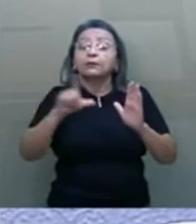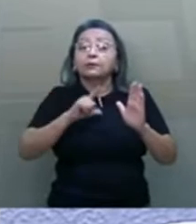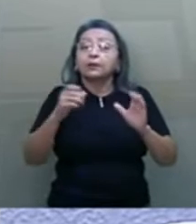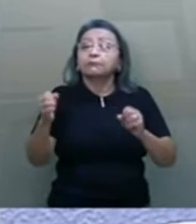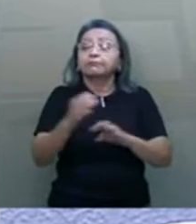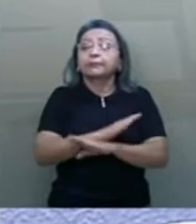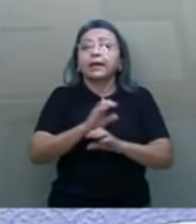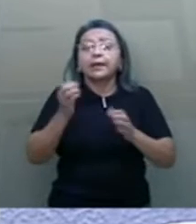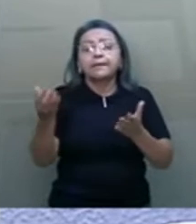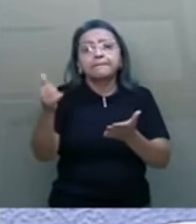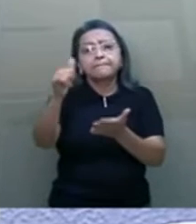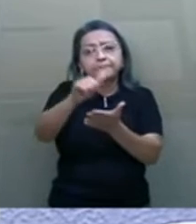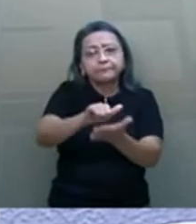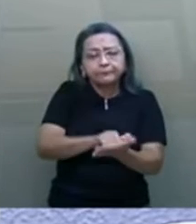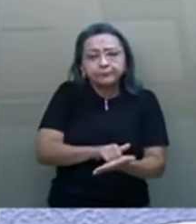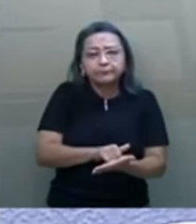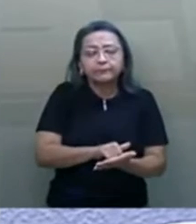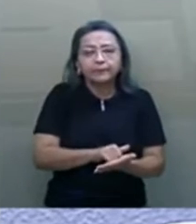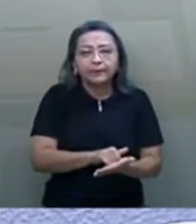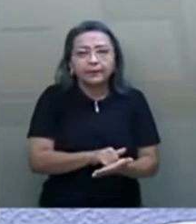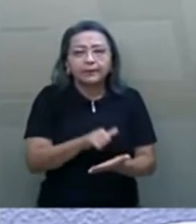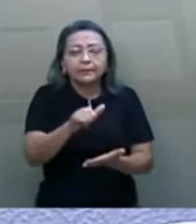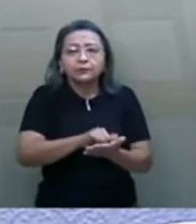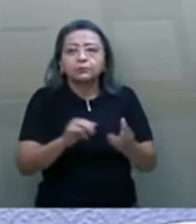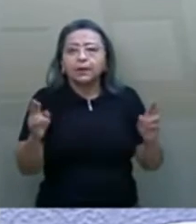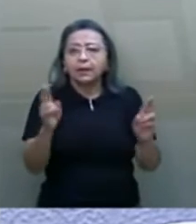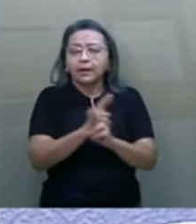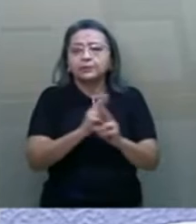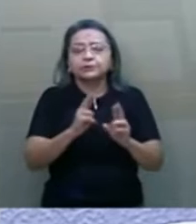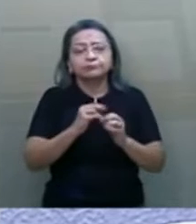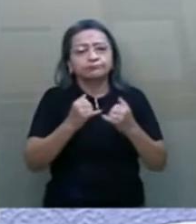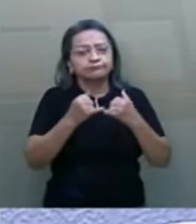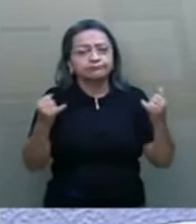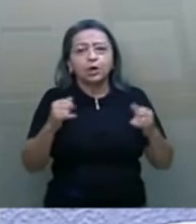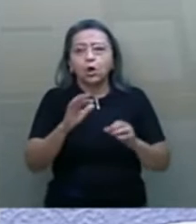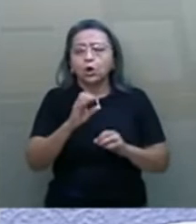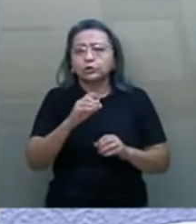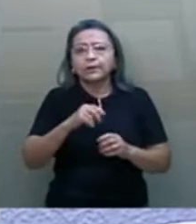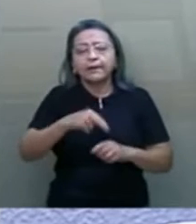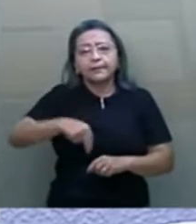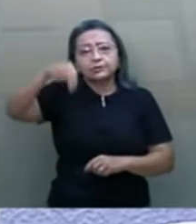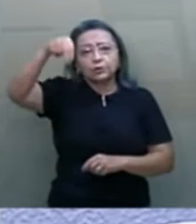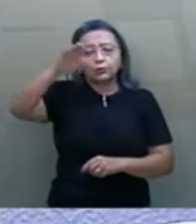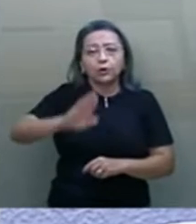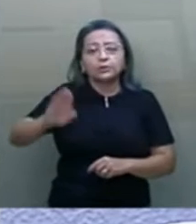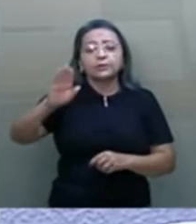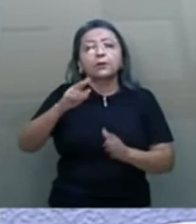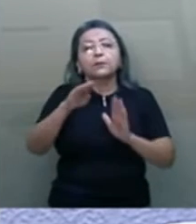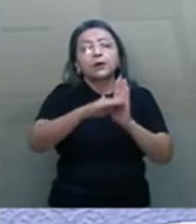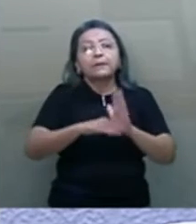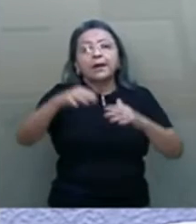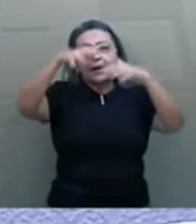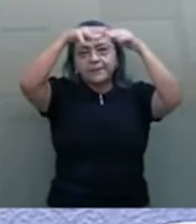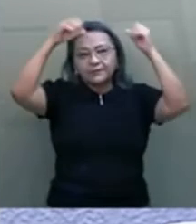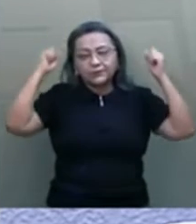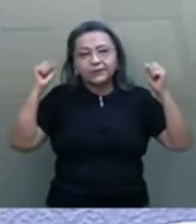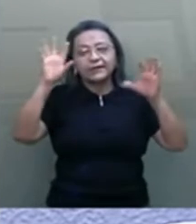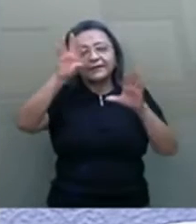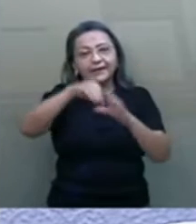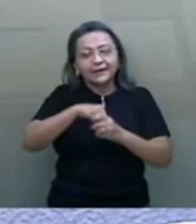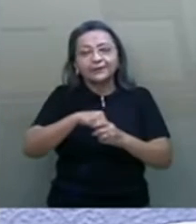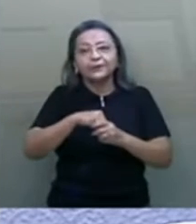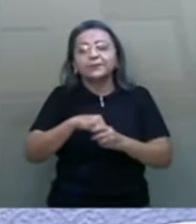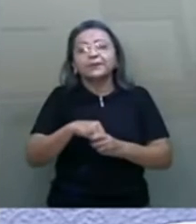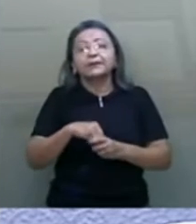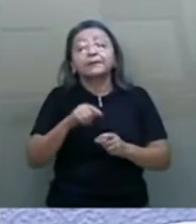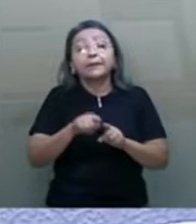implementação de uma rede de fibra ótica na região norte, o Programa Amazônia Integrado e Sustentável, o PAES, além